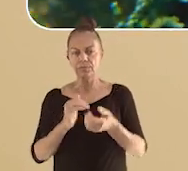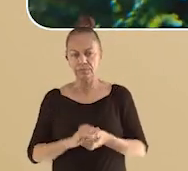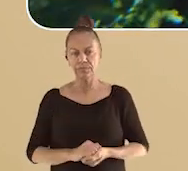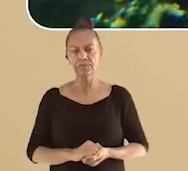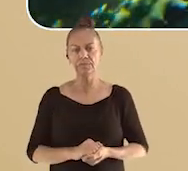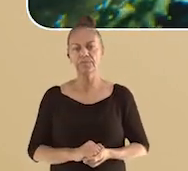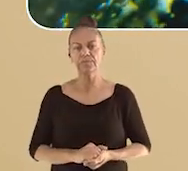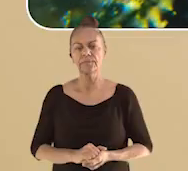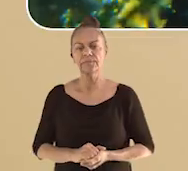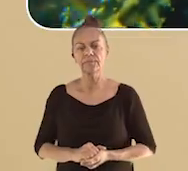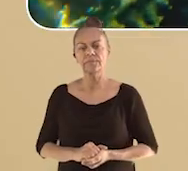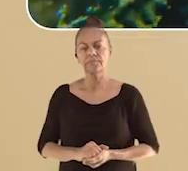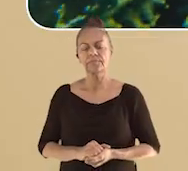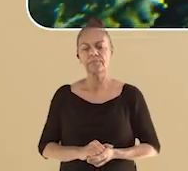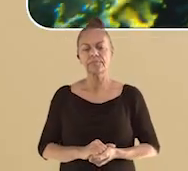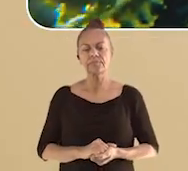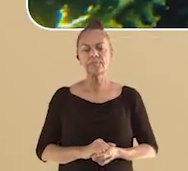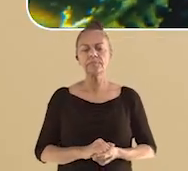algum outro animal.